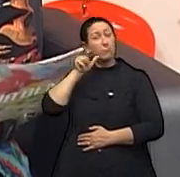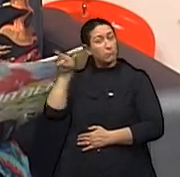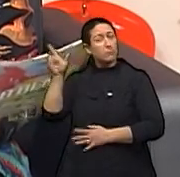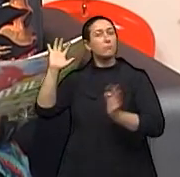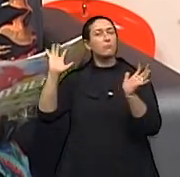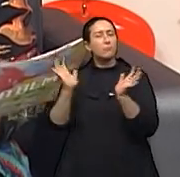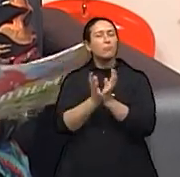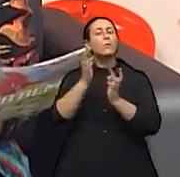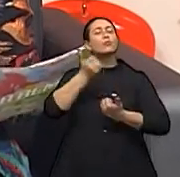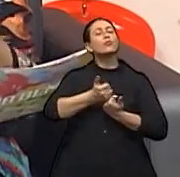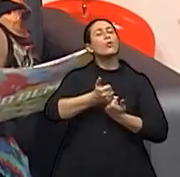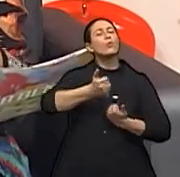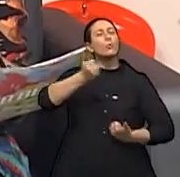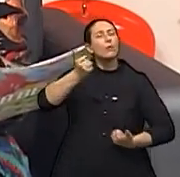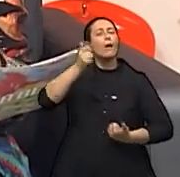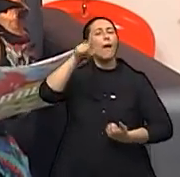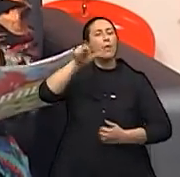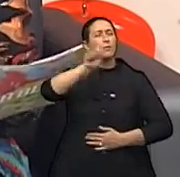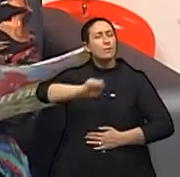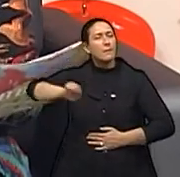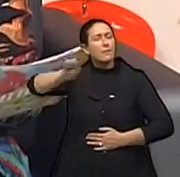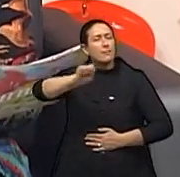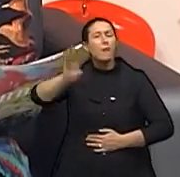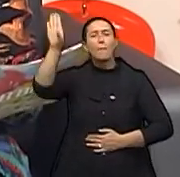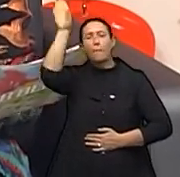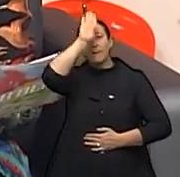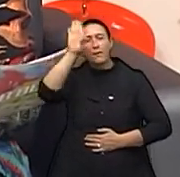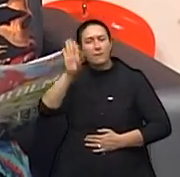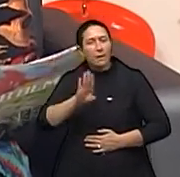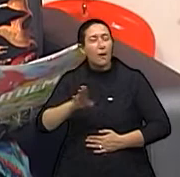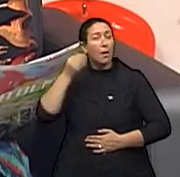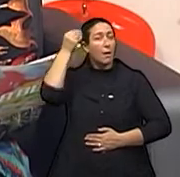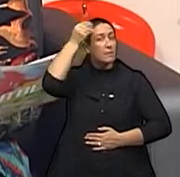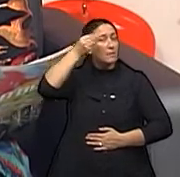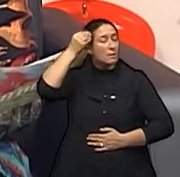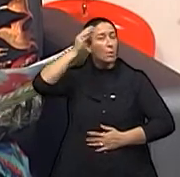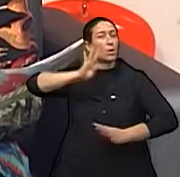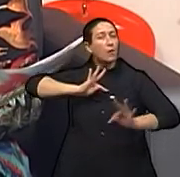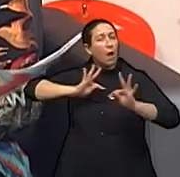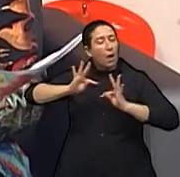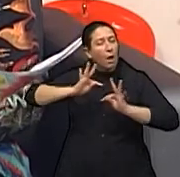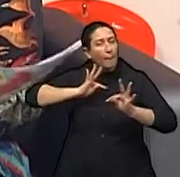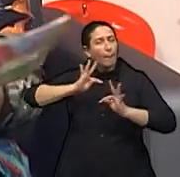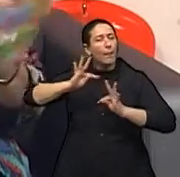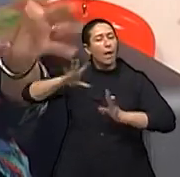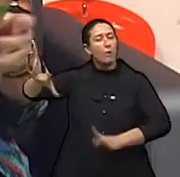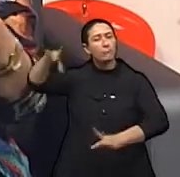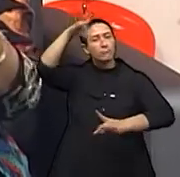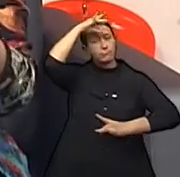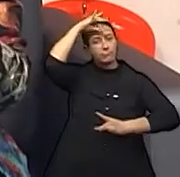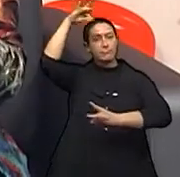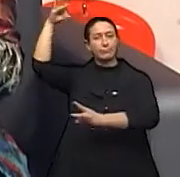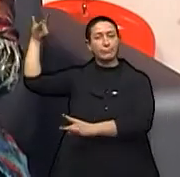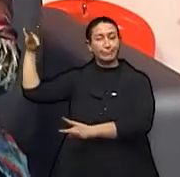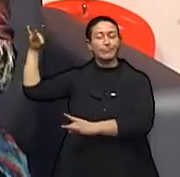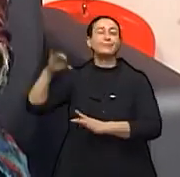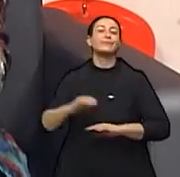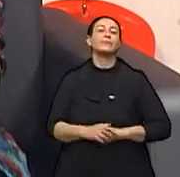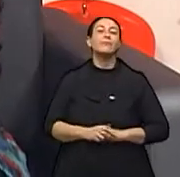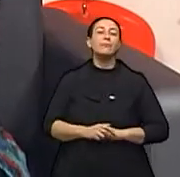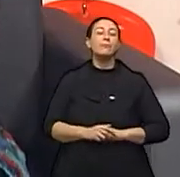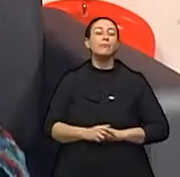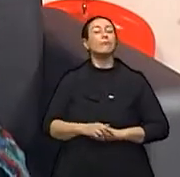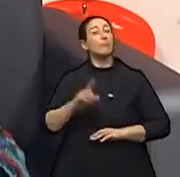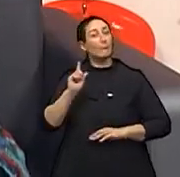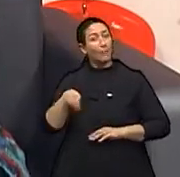Associação Brasileira de Psicoterapia Reencarnacionista. Pois é, estamos aqui no